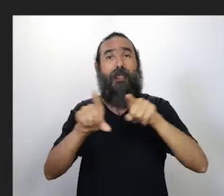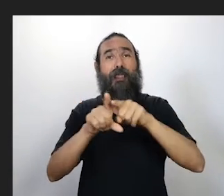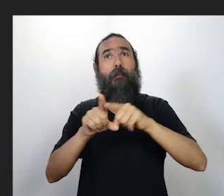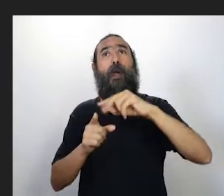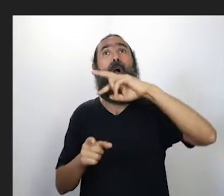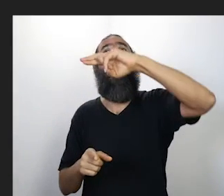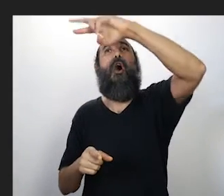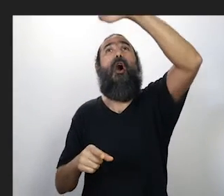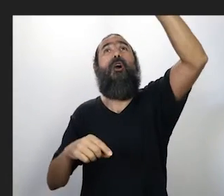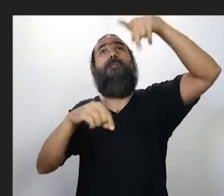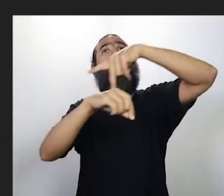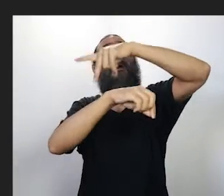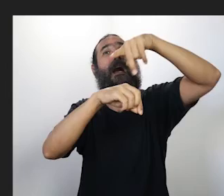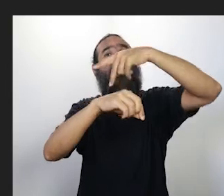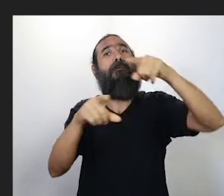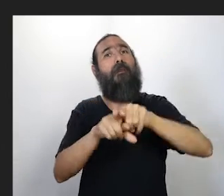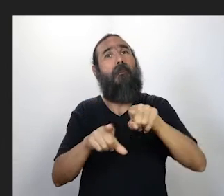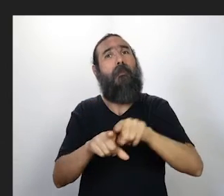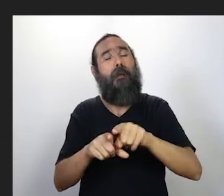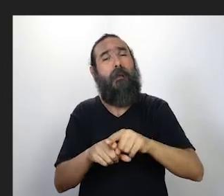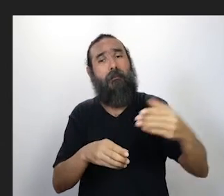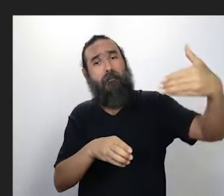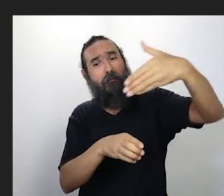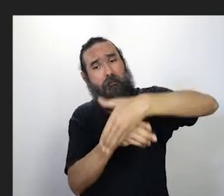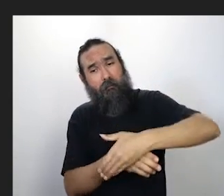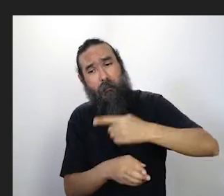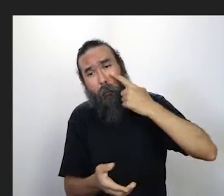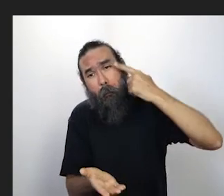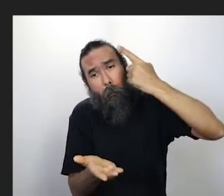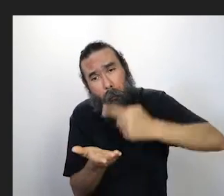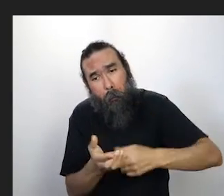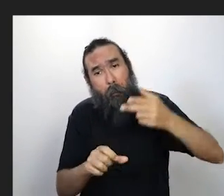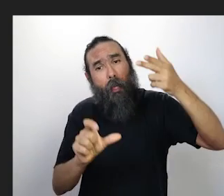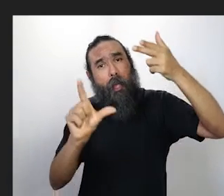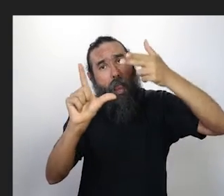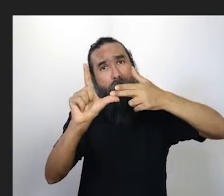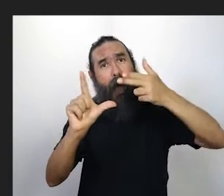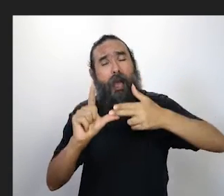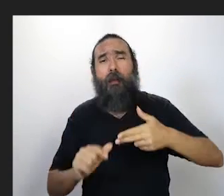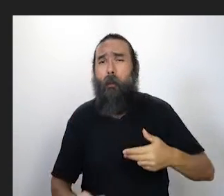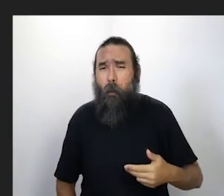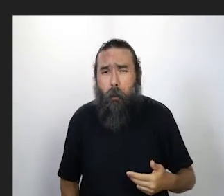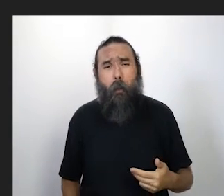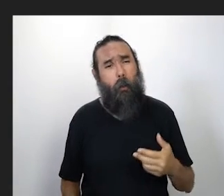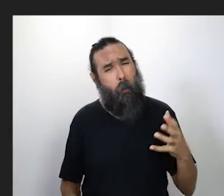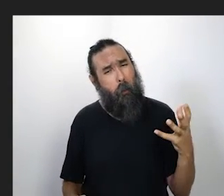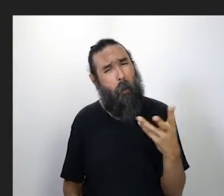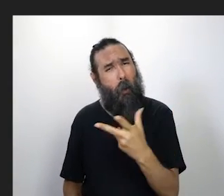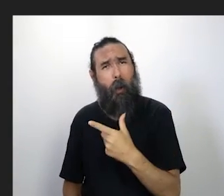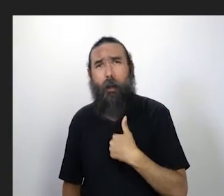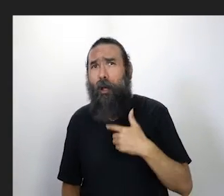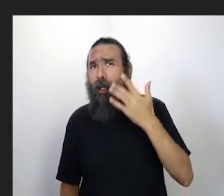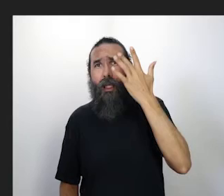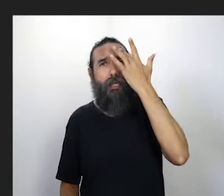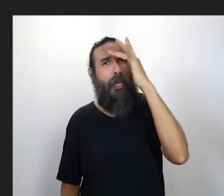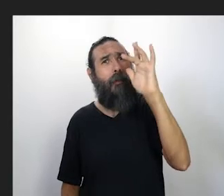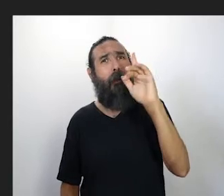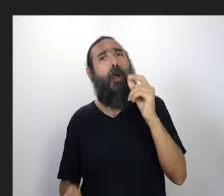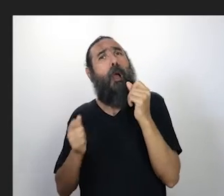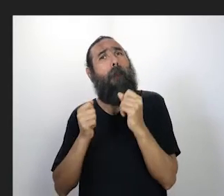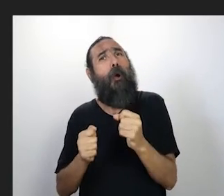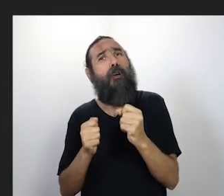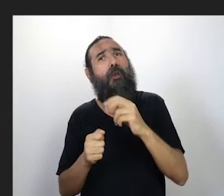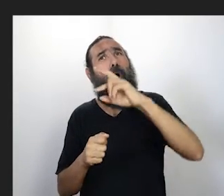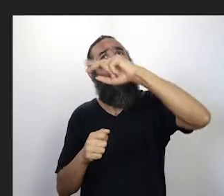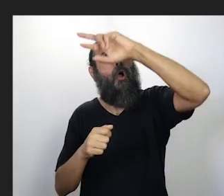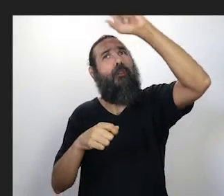imaginava que as pessoas, sei lá, no México, tem um menino na Itália, tem outro na África do Sul, eu nem imaginava que eles pudessem